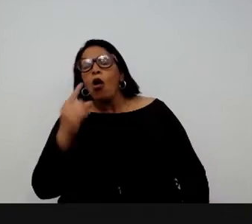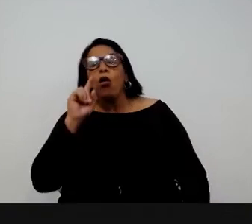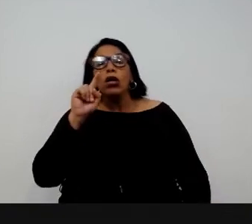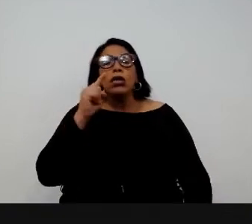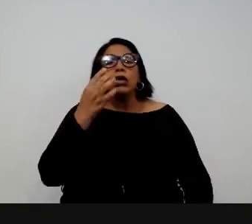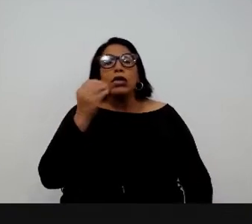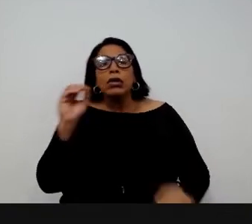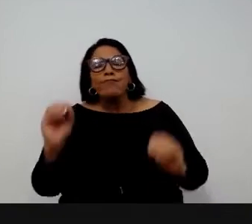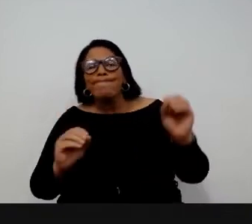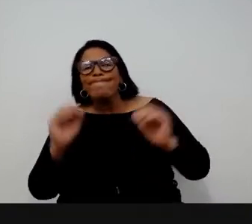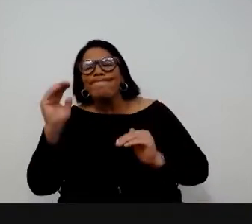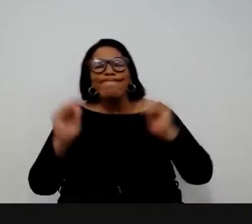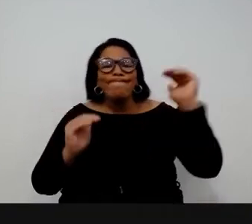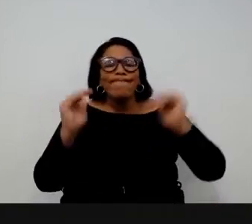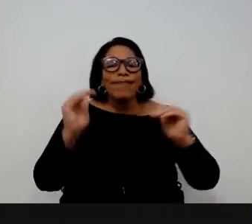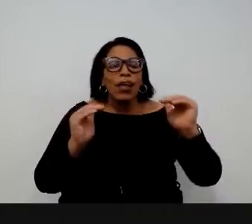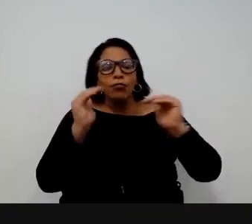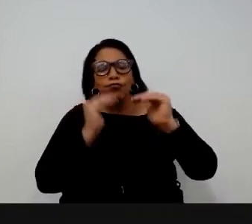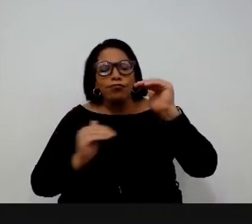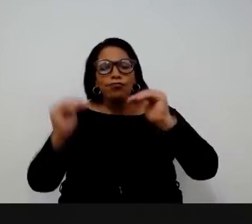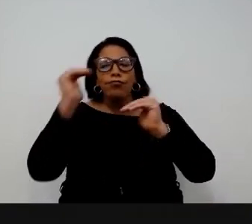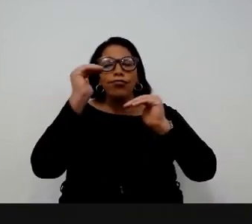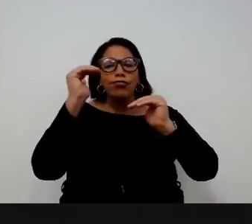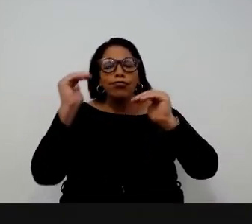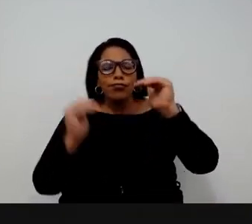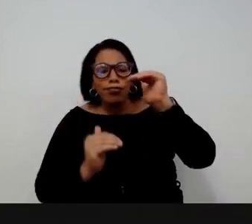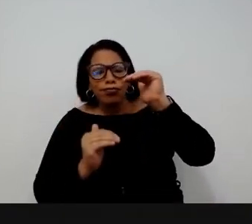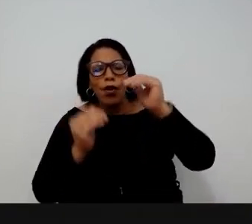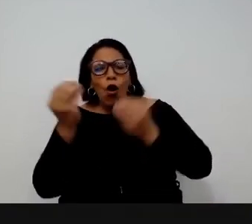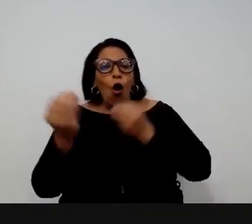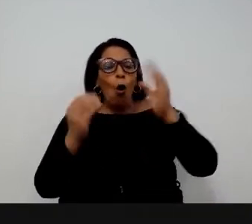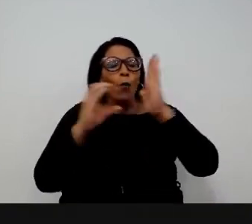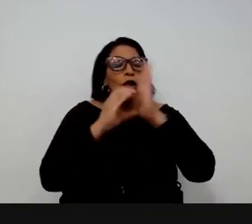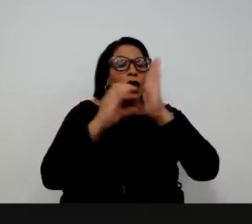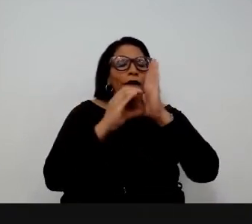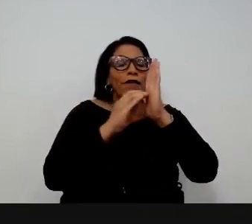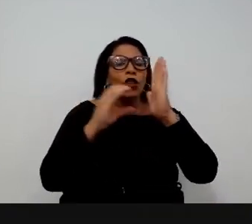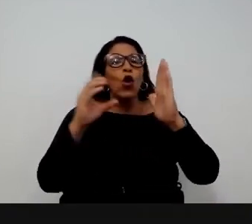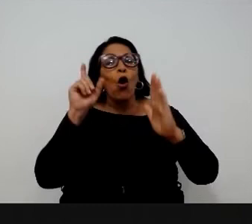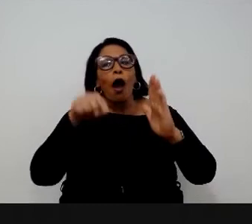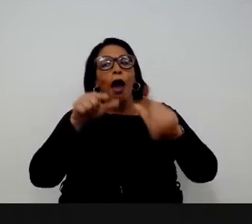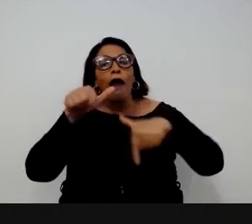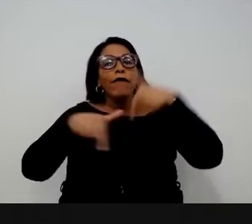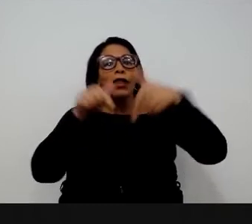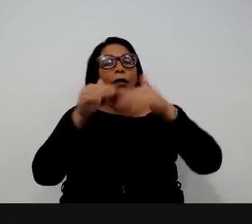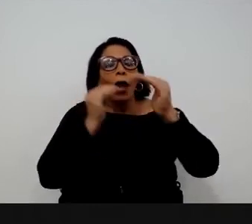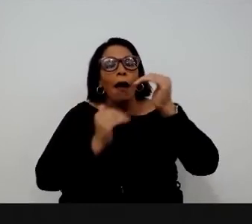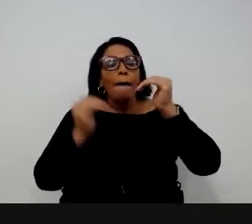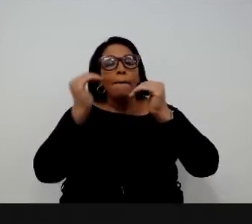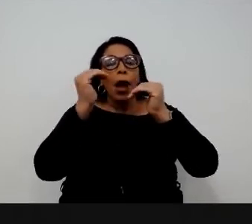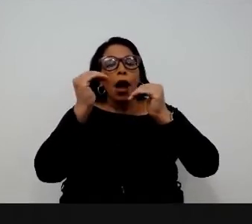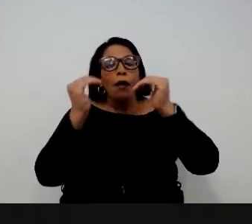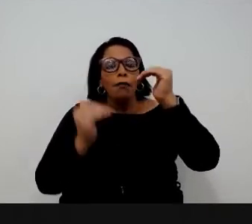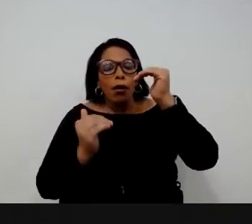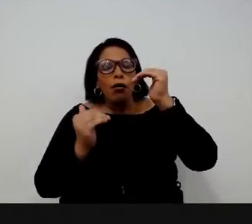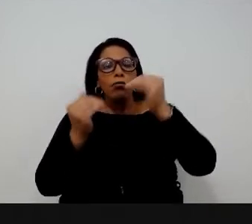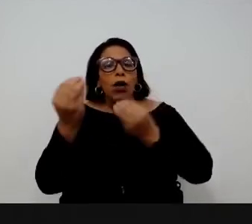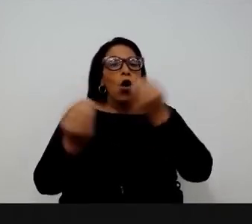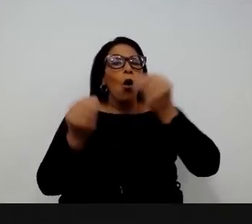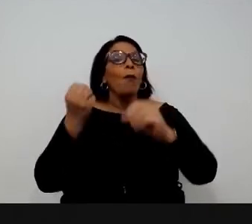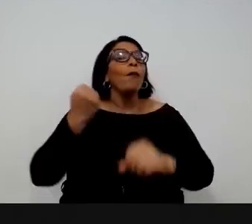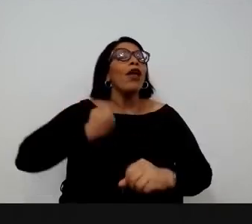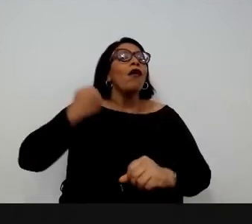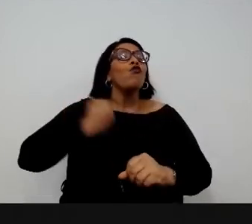o que é a função, o que é a hierarquia? O ponto é que porque você tinha já um sistema que já estava,